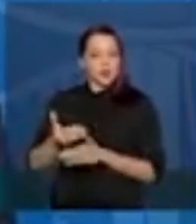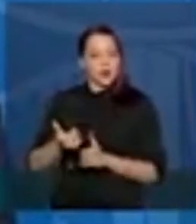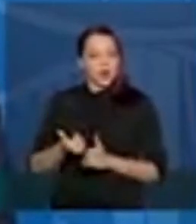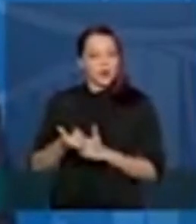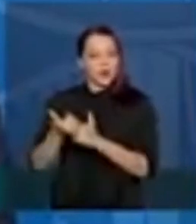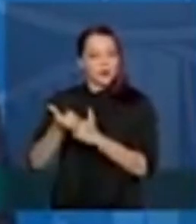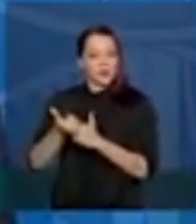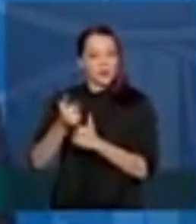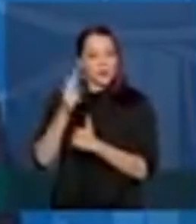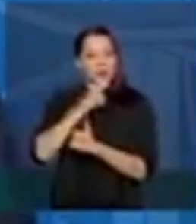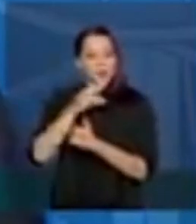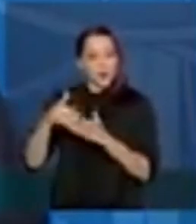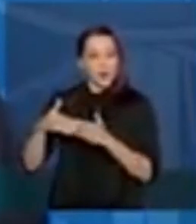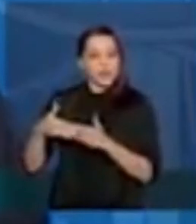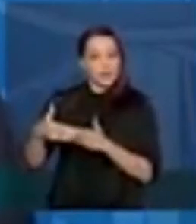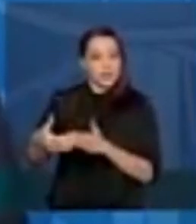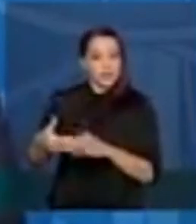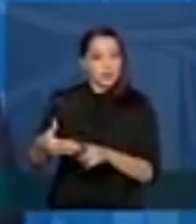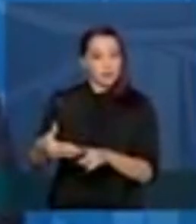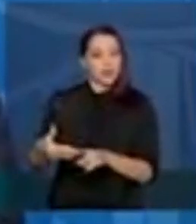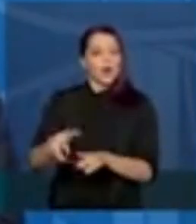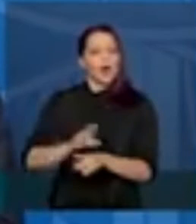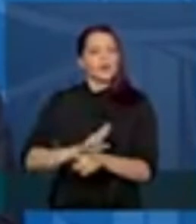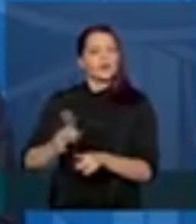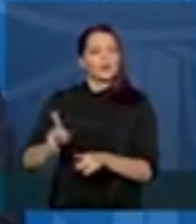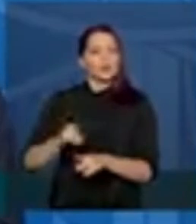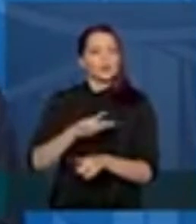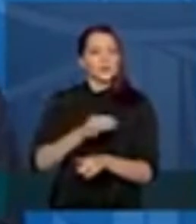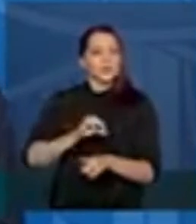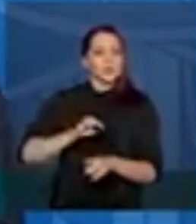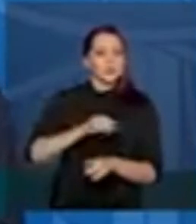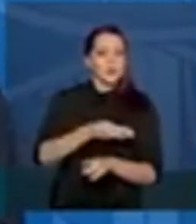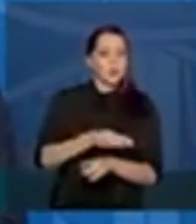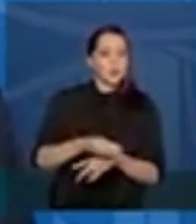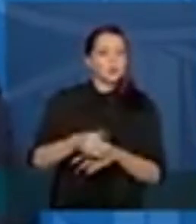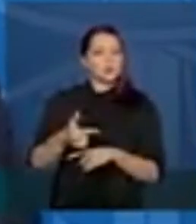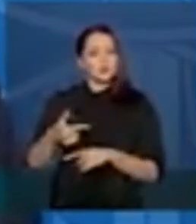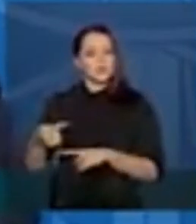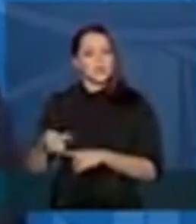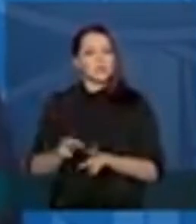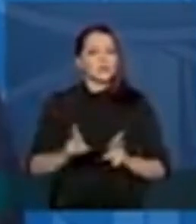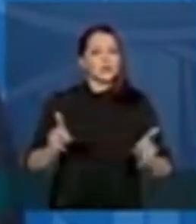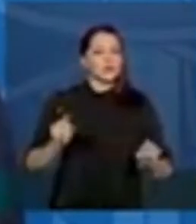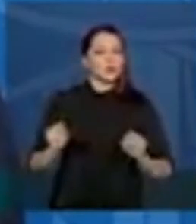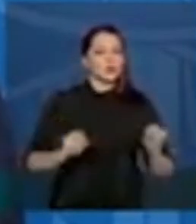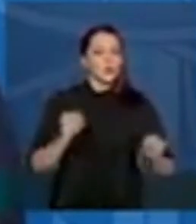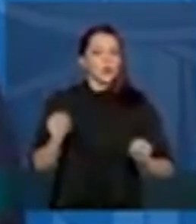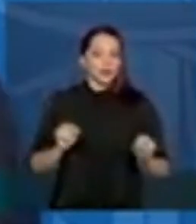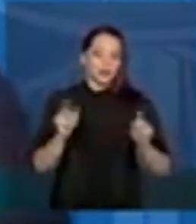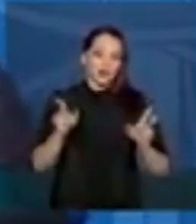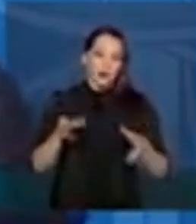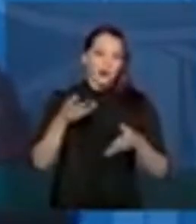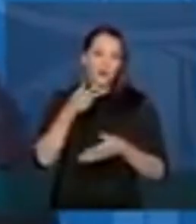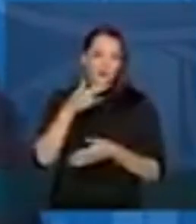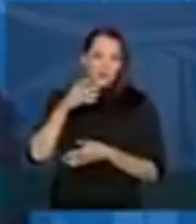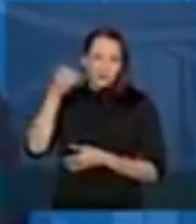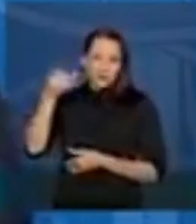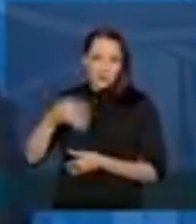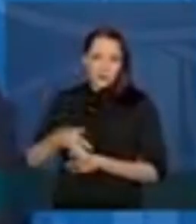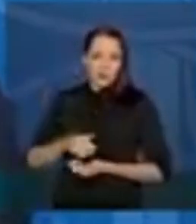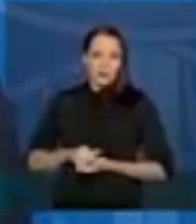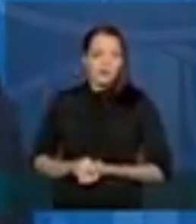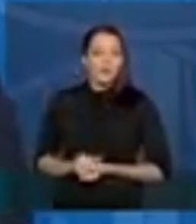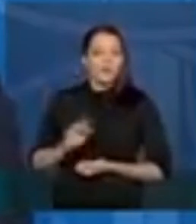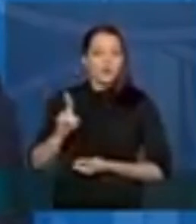emergencial extensão. Por que a diferença dos 30 milhões para os 27? E como o Barreto já falou, foi